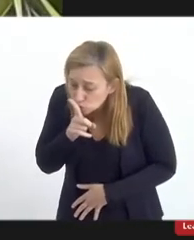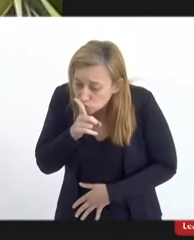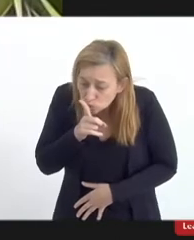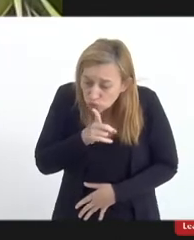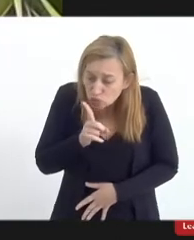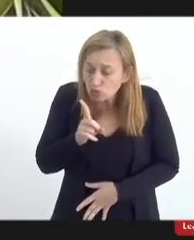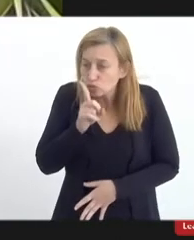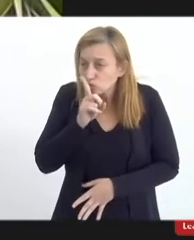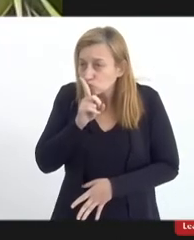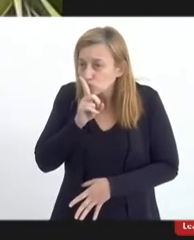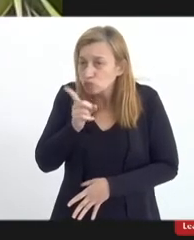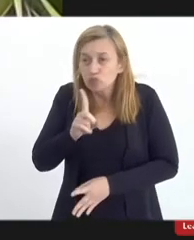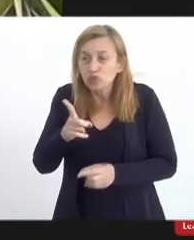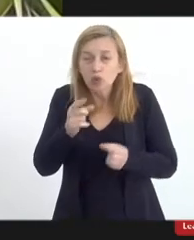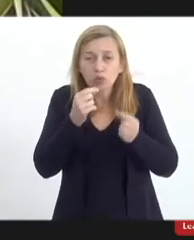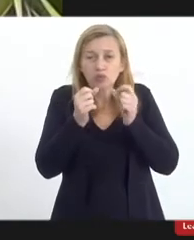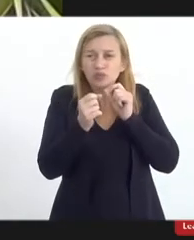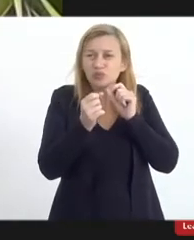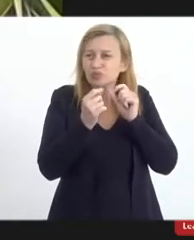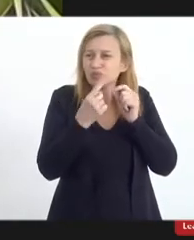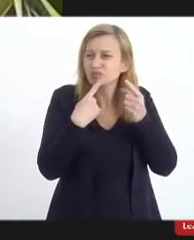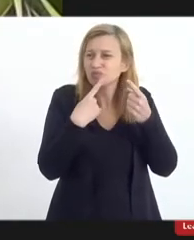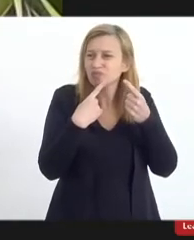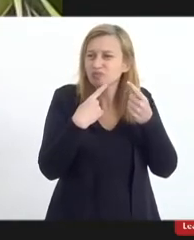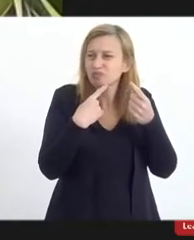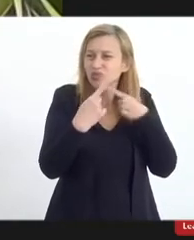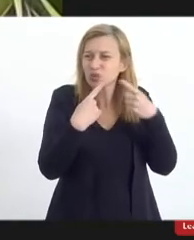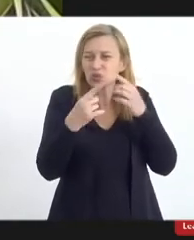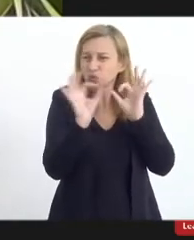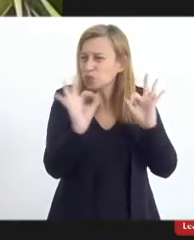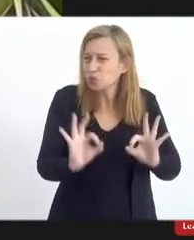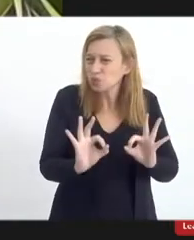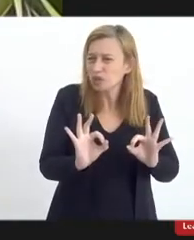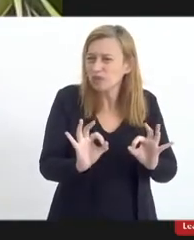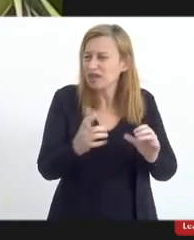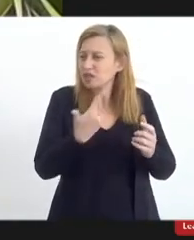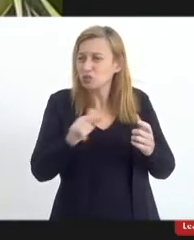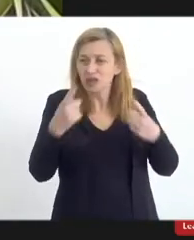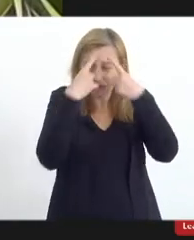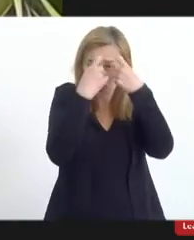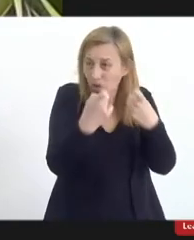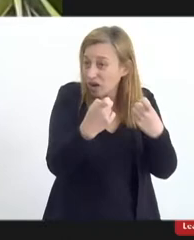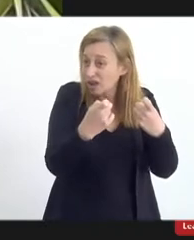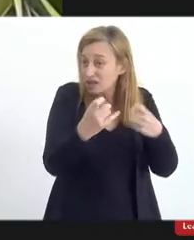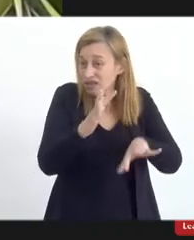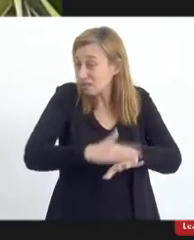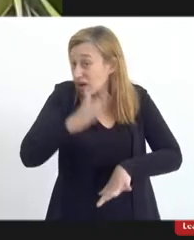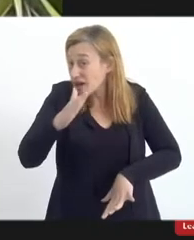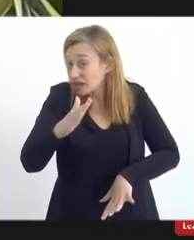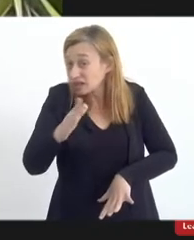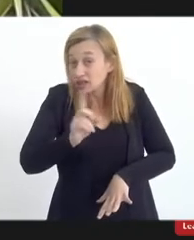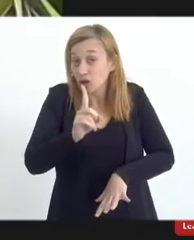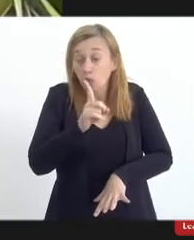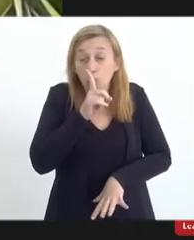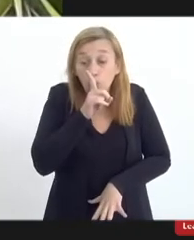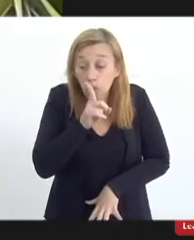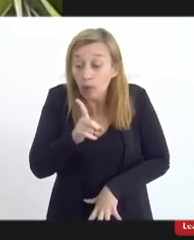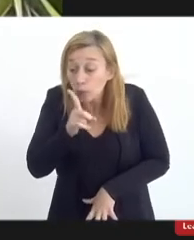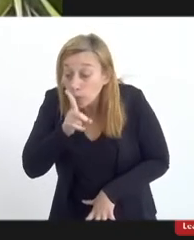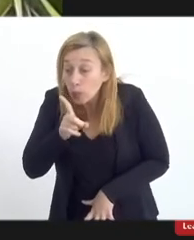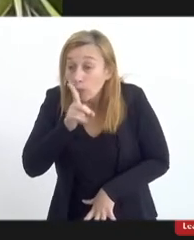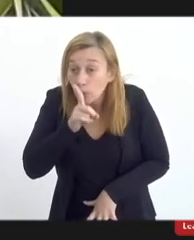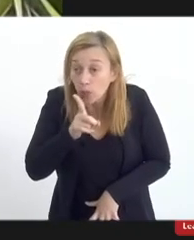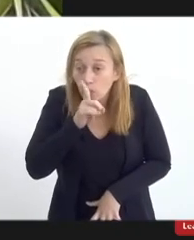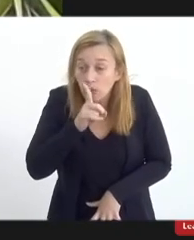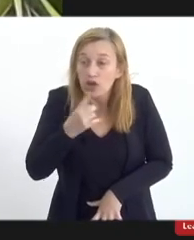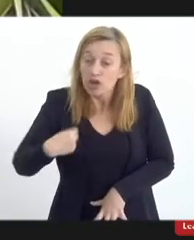não debater, porque violência gera violência, não debater com ele, e simplesmente